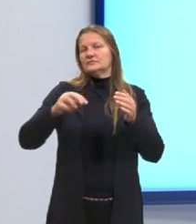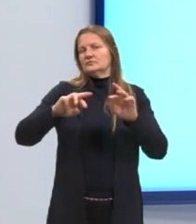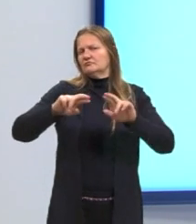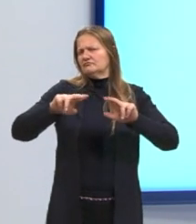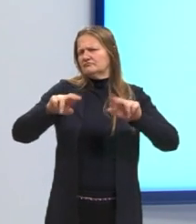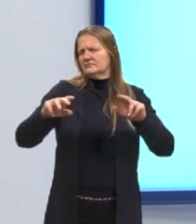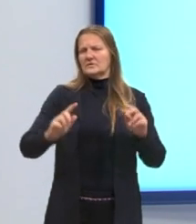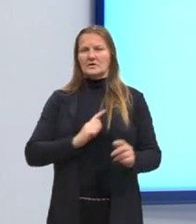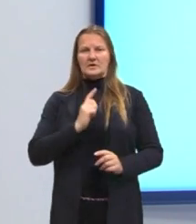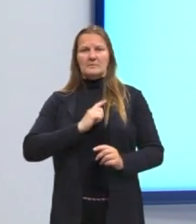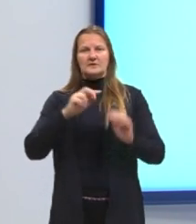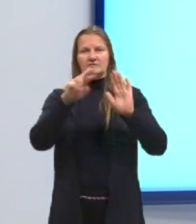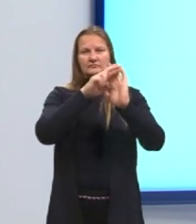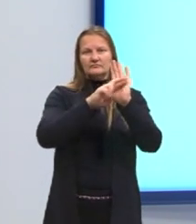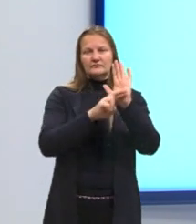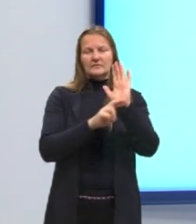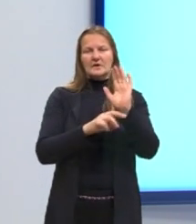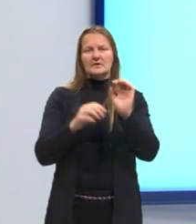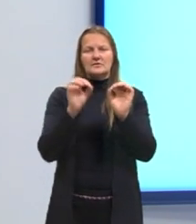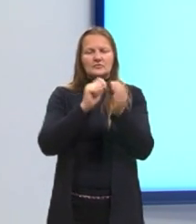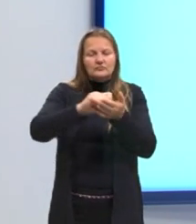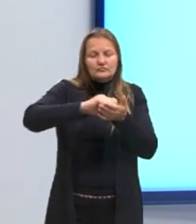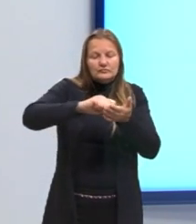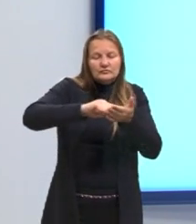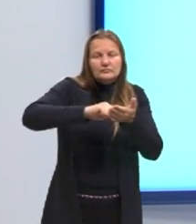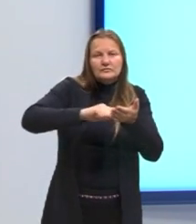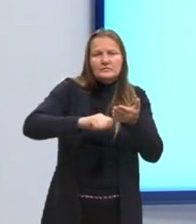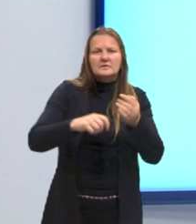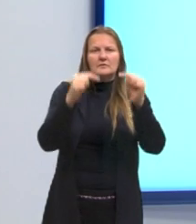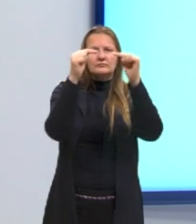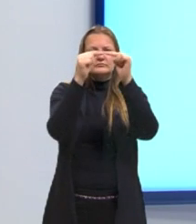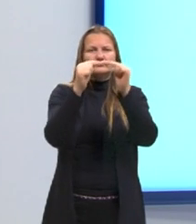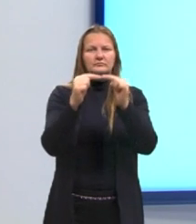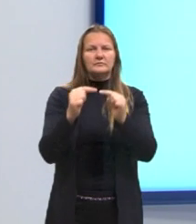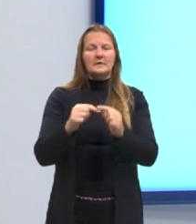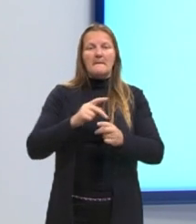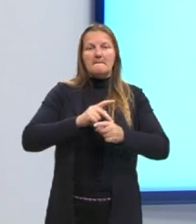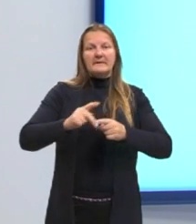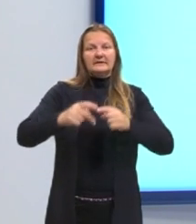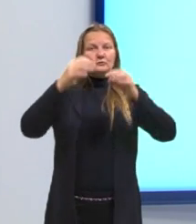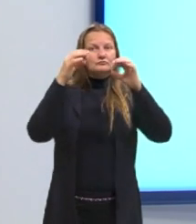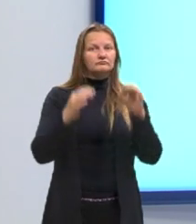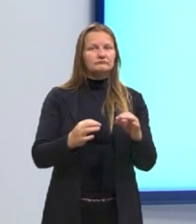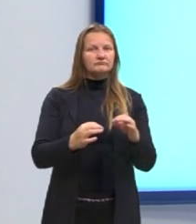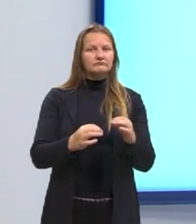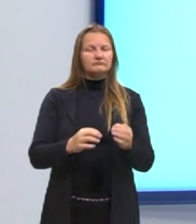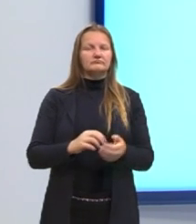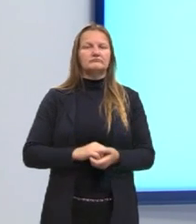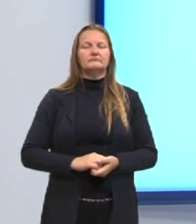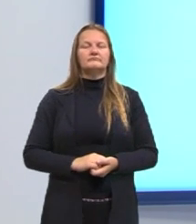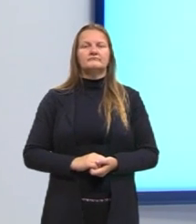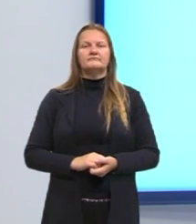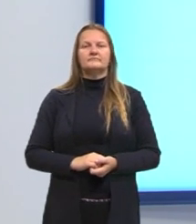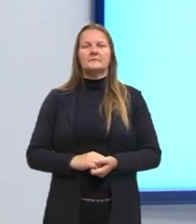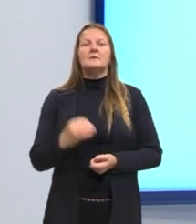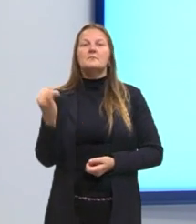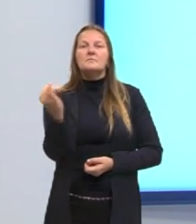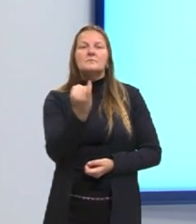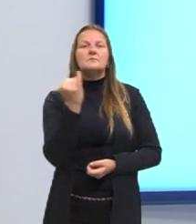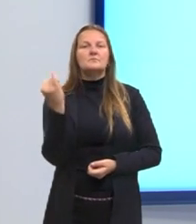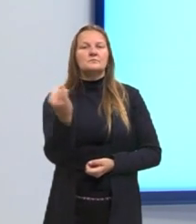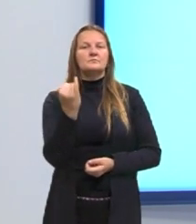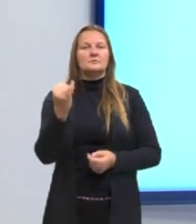produza uma escrita alinhada à norma padrão. Então, estar alinhada à norma padrão significa